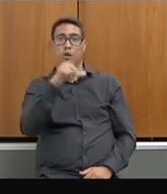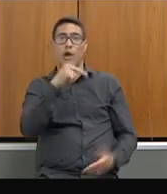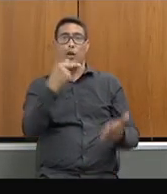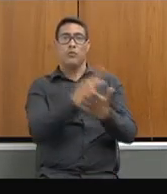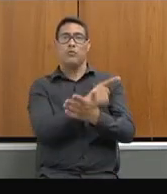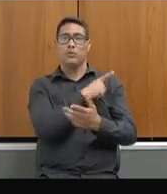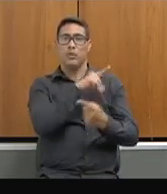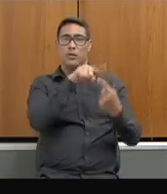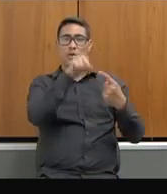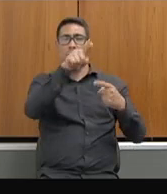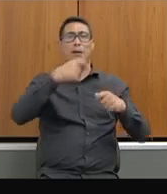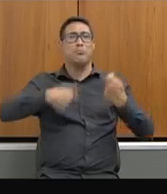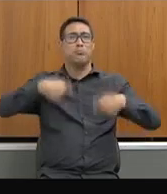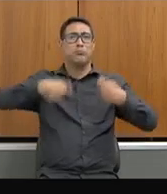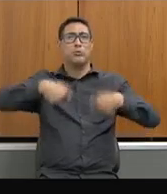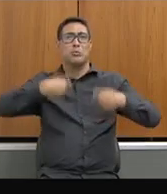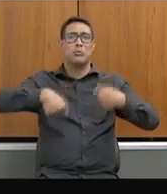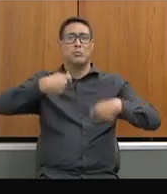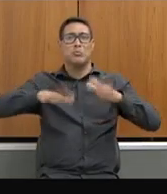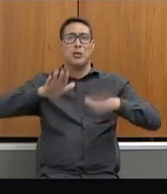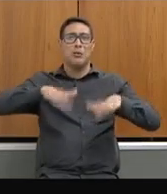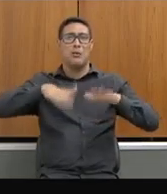adquirida. E é importante aqui